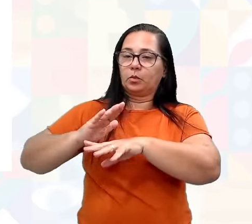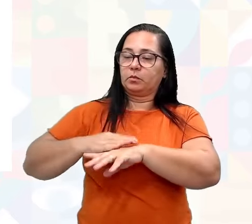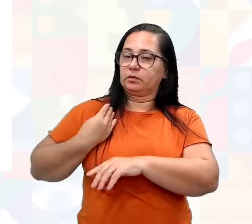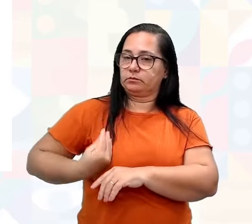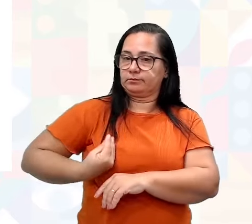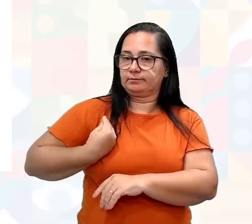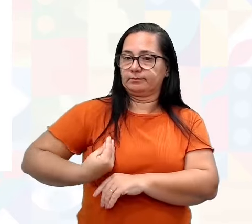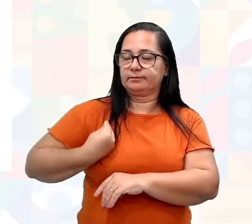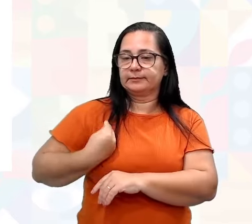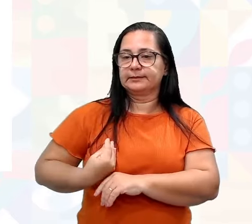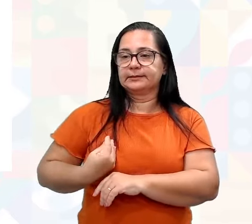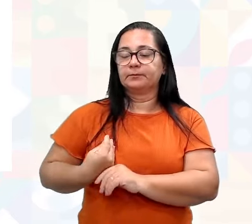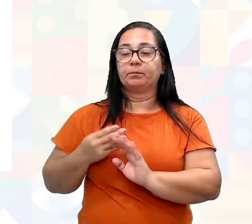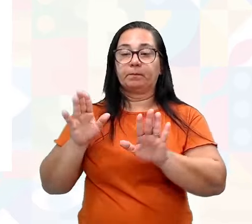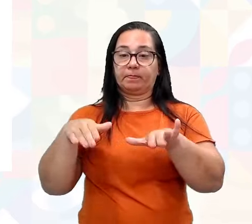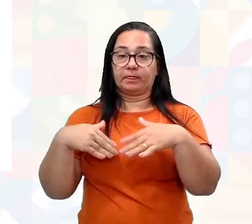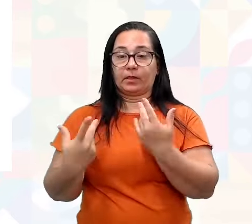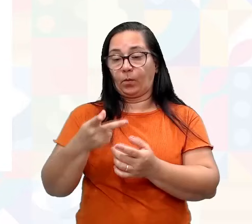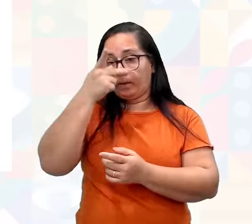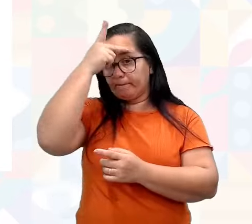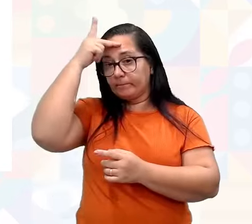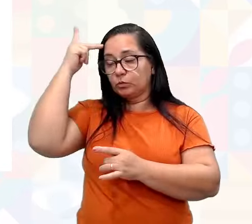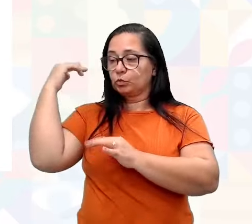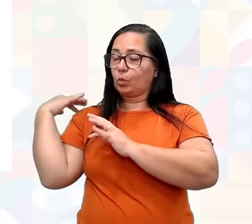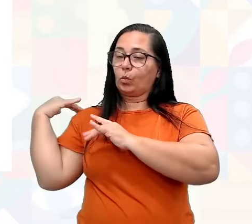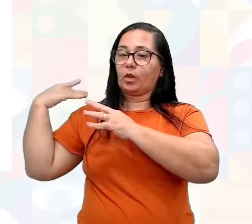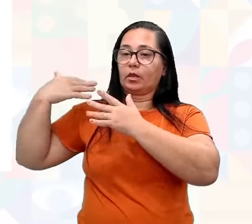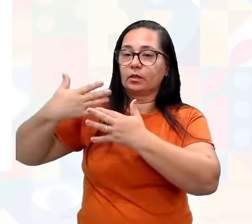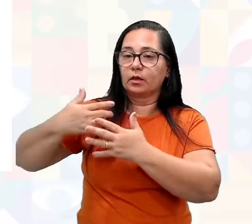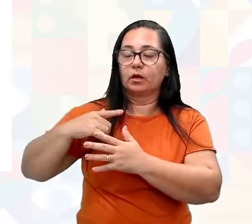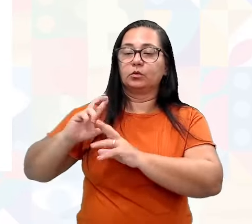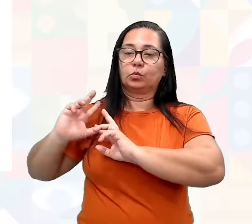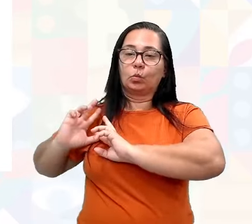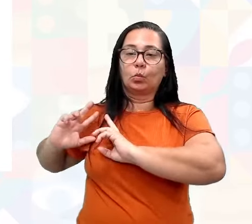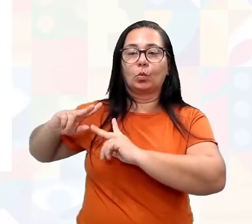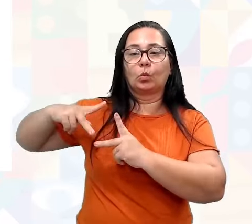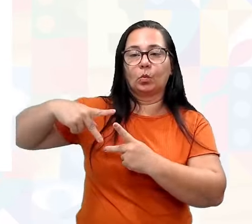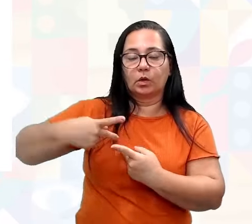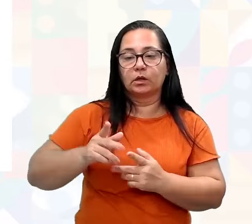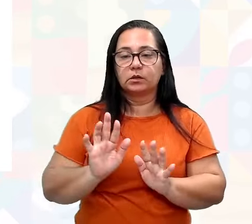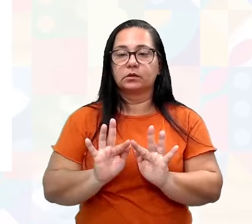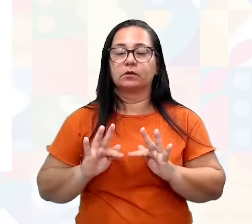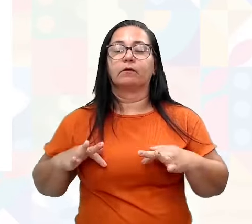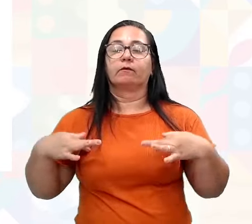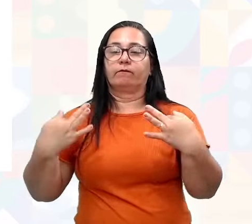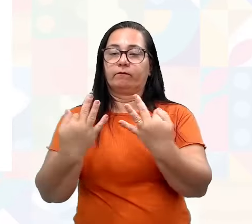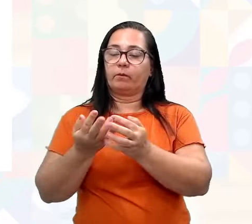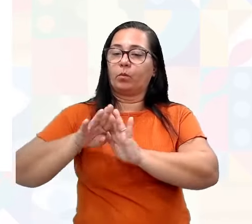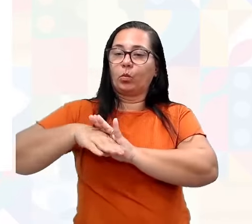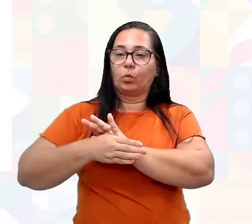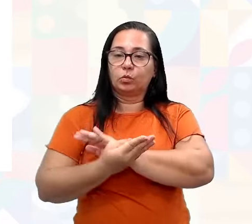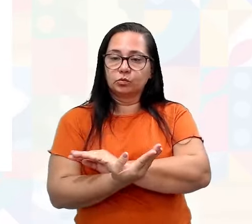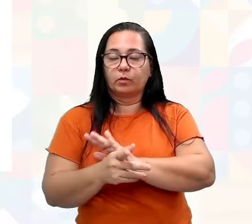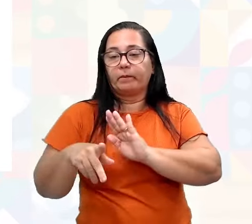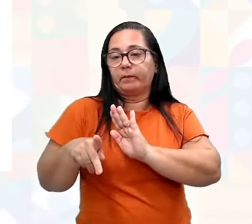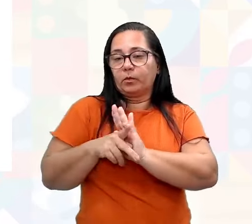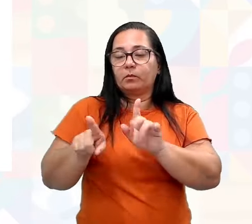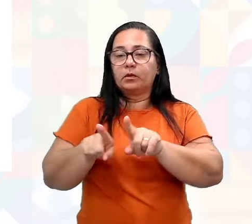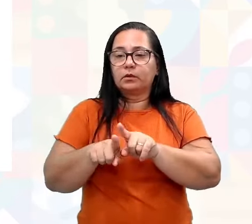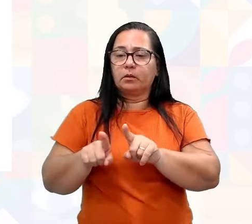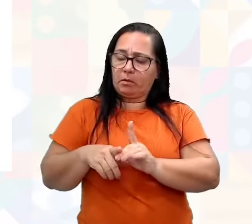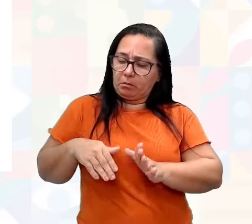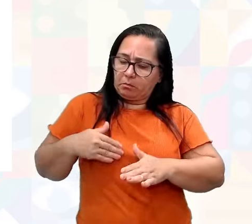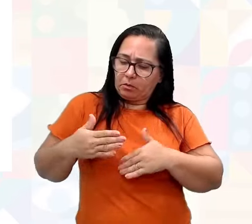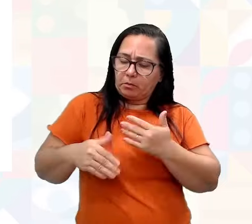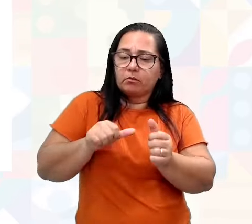vivendo. Então, a pessoa traz como descendência, como herança de família, de seus costumes, mas ao longo do